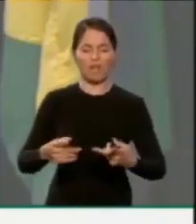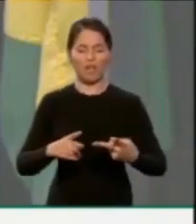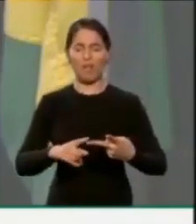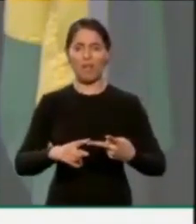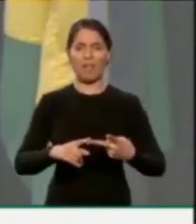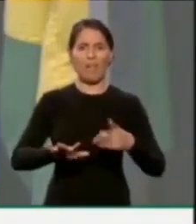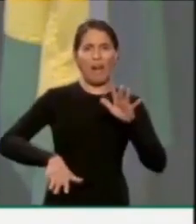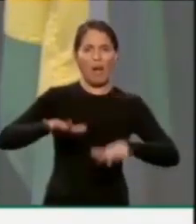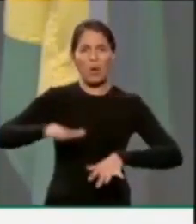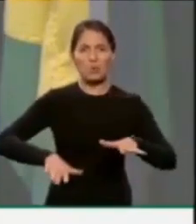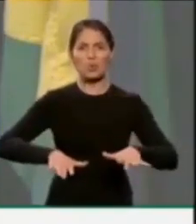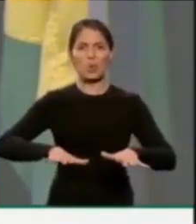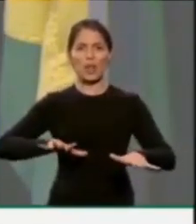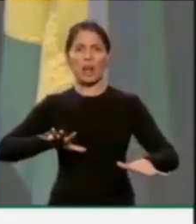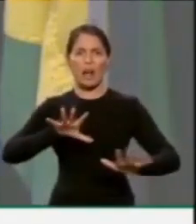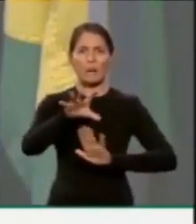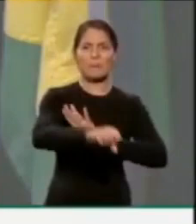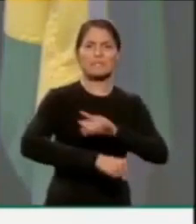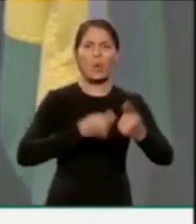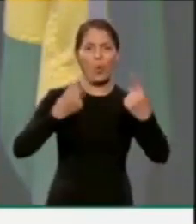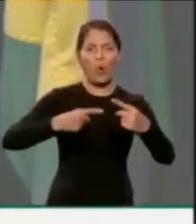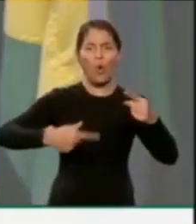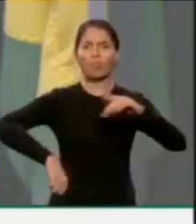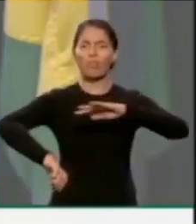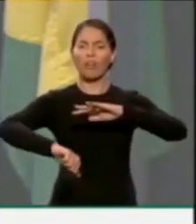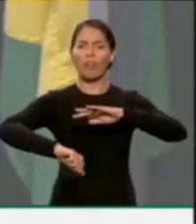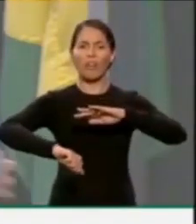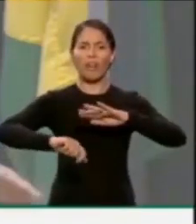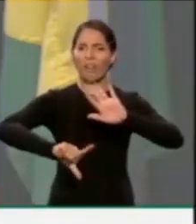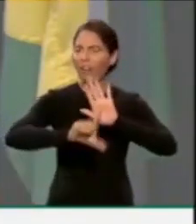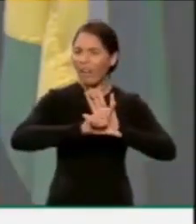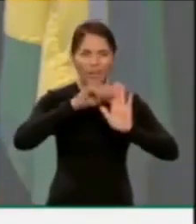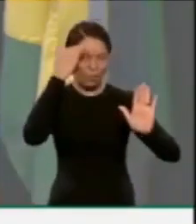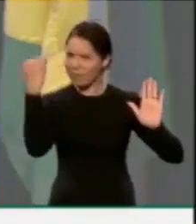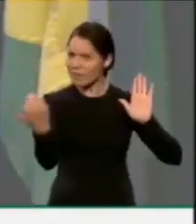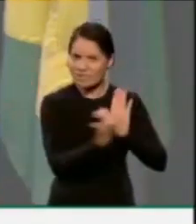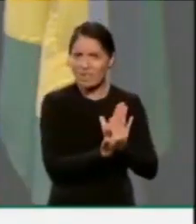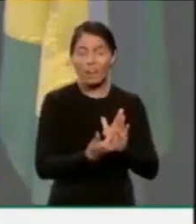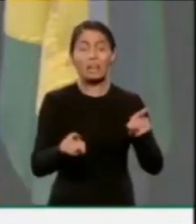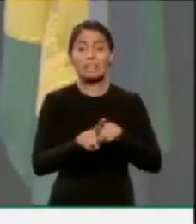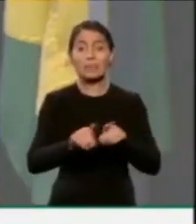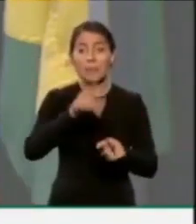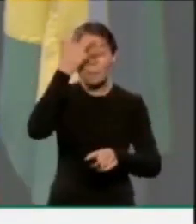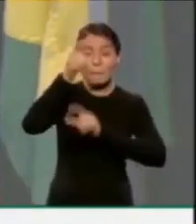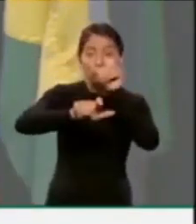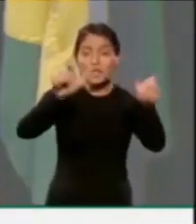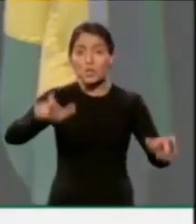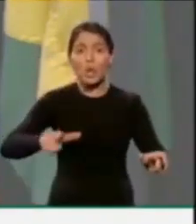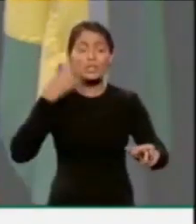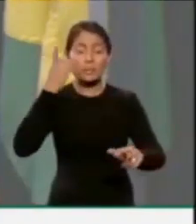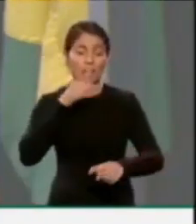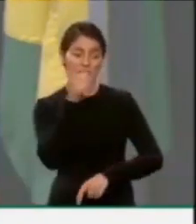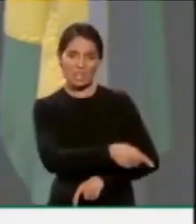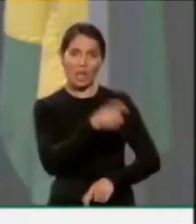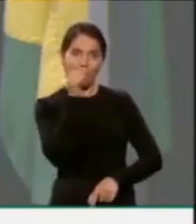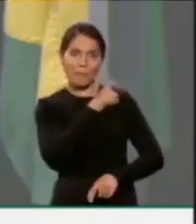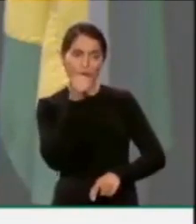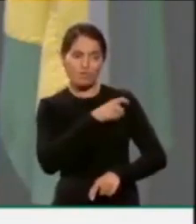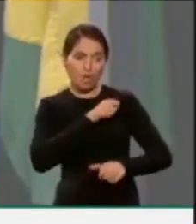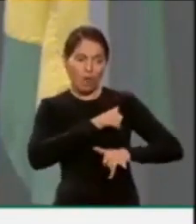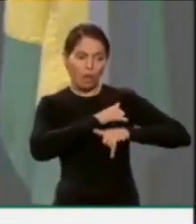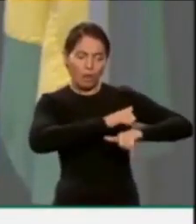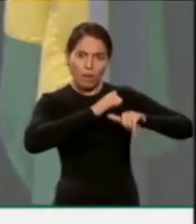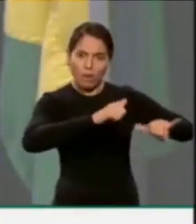ilegais, violações, quebra de sigilo, até mesmo de deputados, que nem acontecia, nem no Mensalão, isso